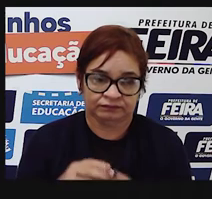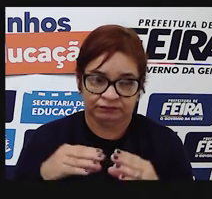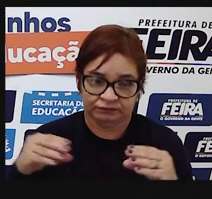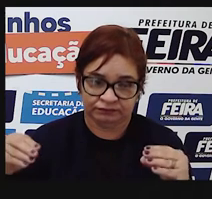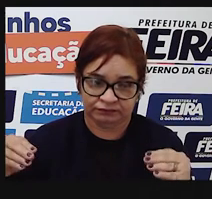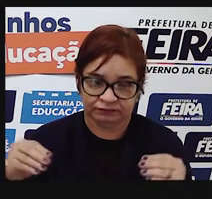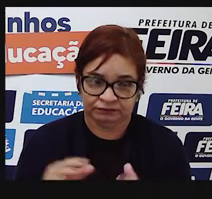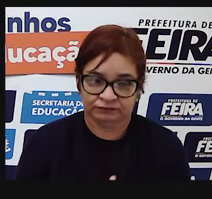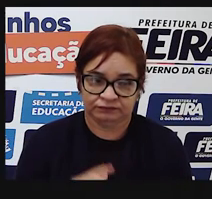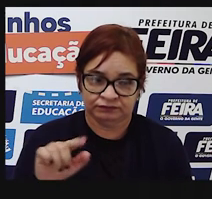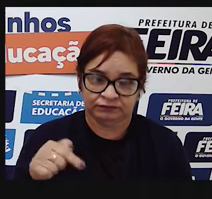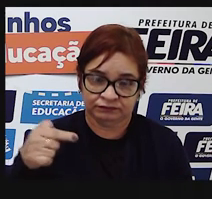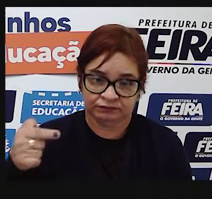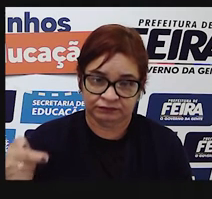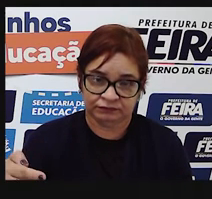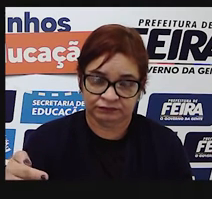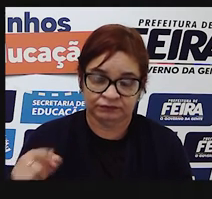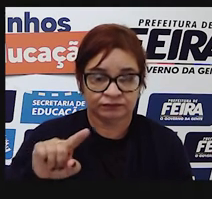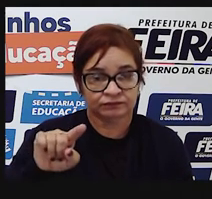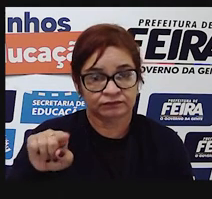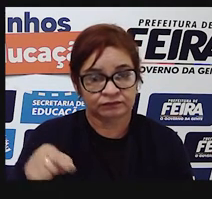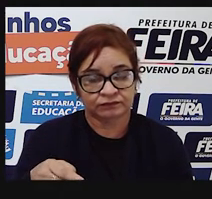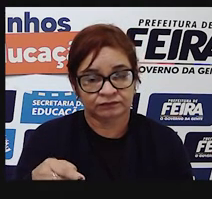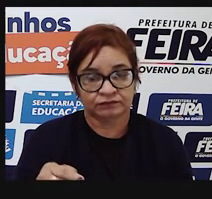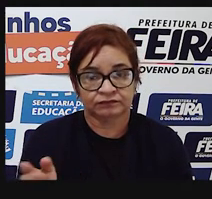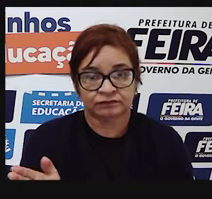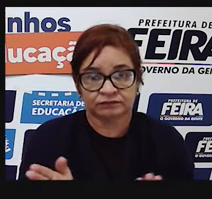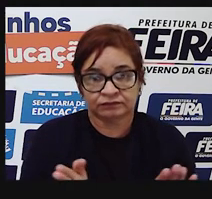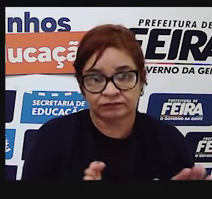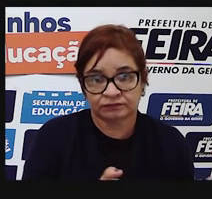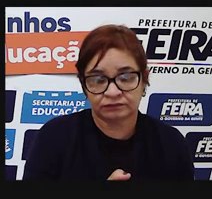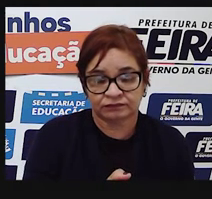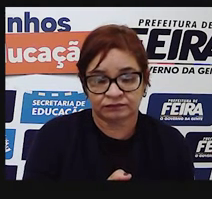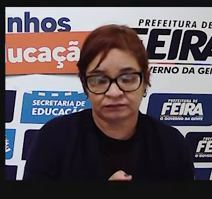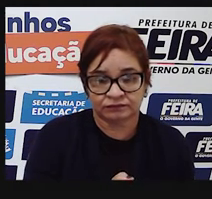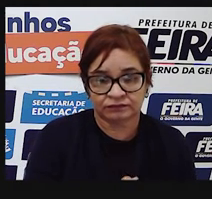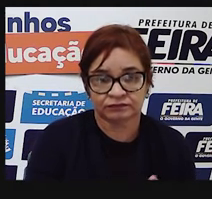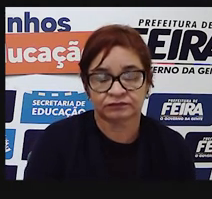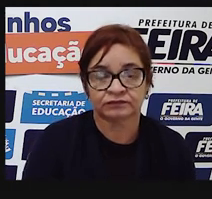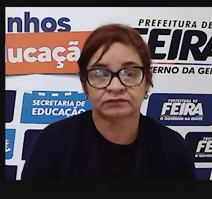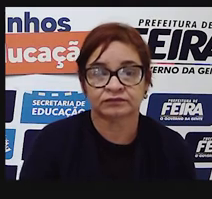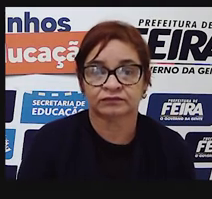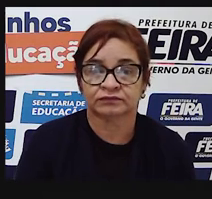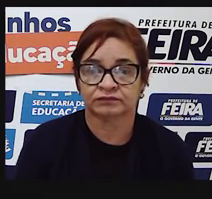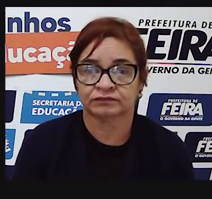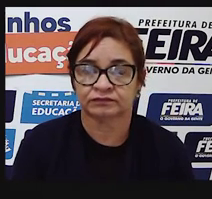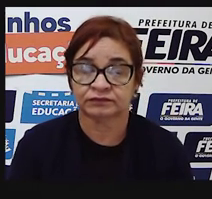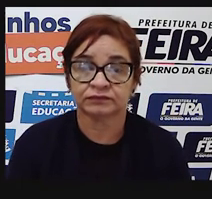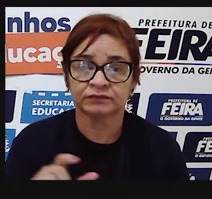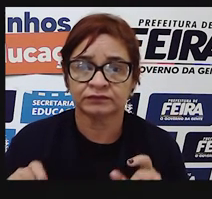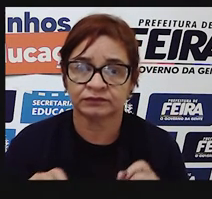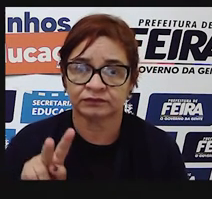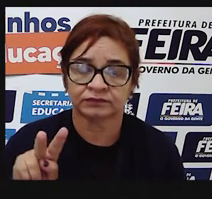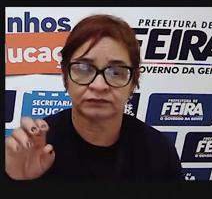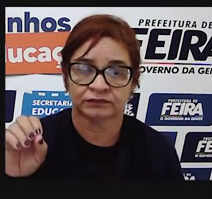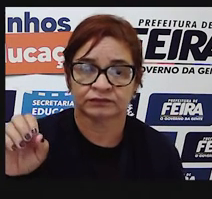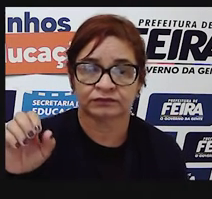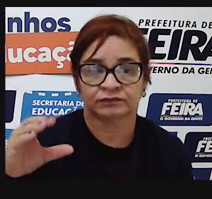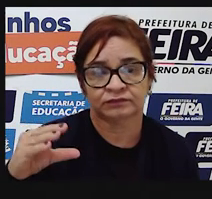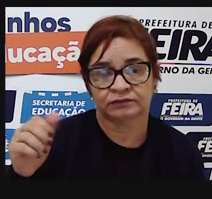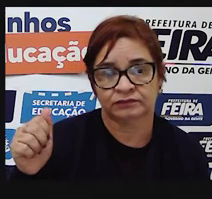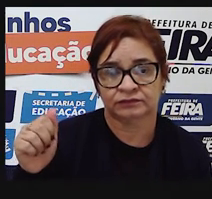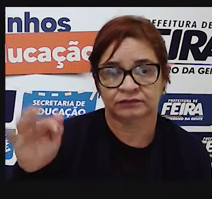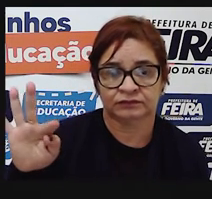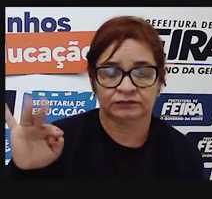Depois, usa-se a vírgula para isolar o vocativo e a interjeição. O que é um vocativo? Um vocativo